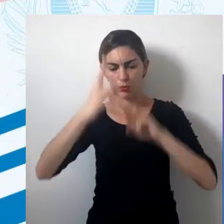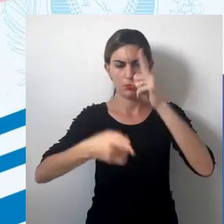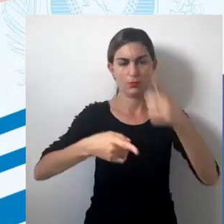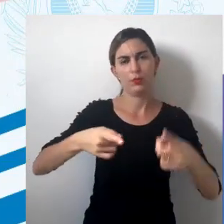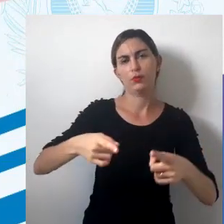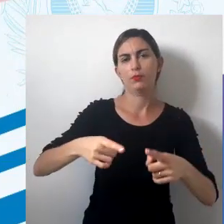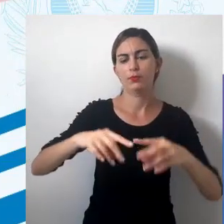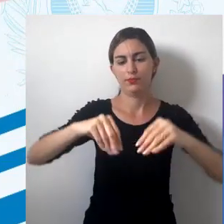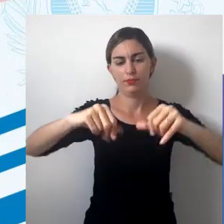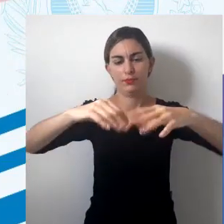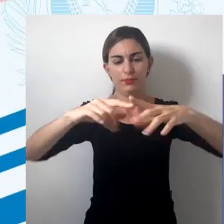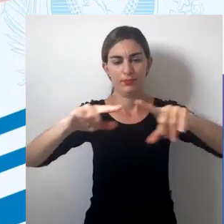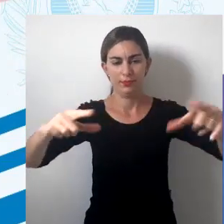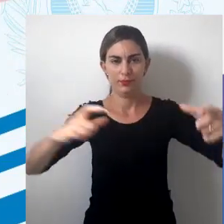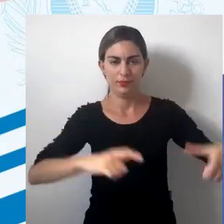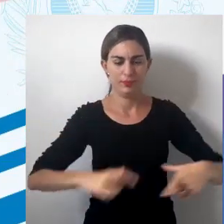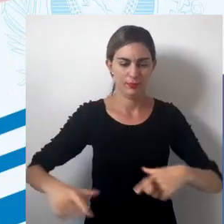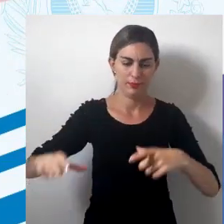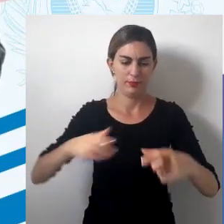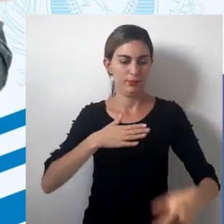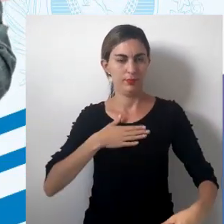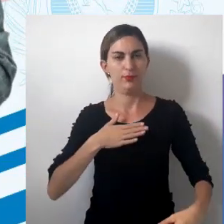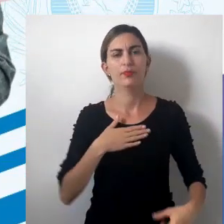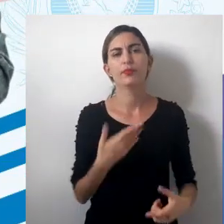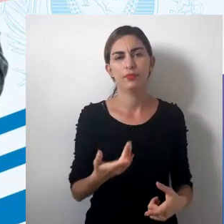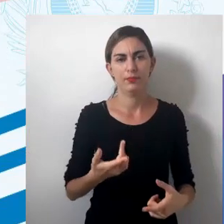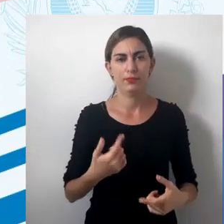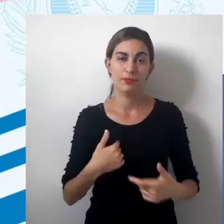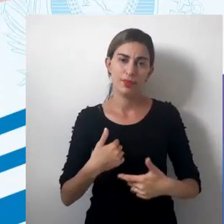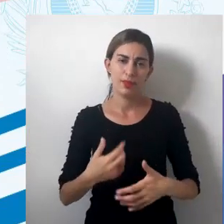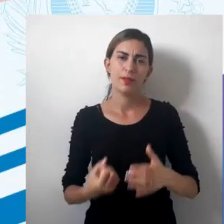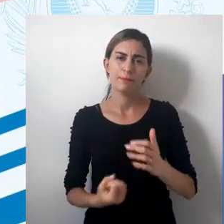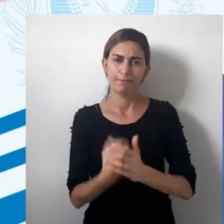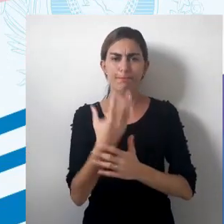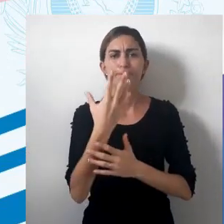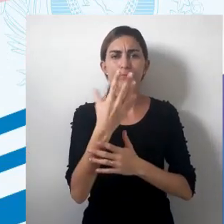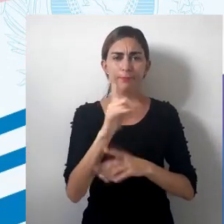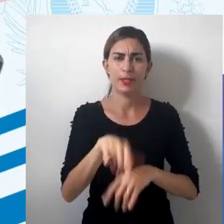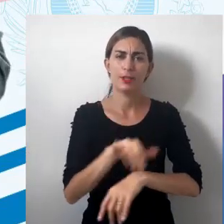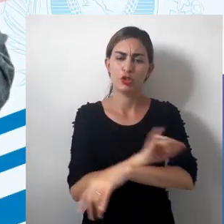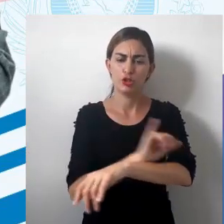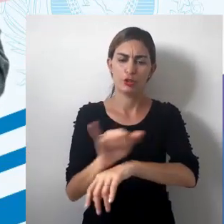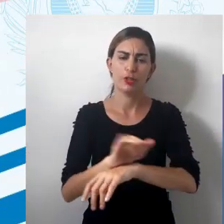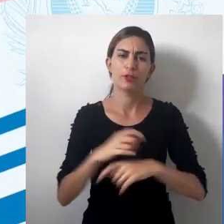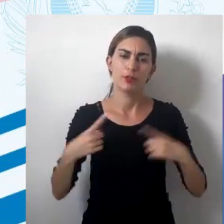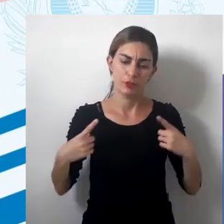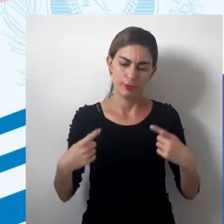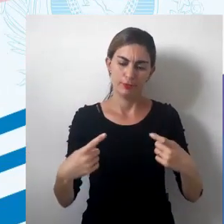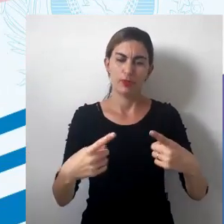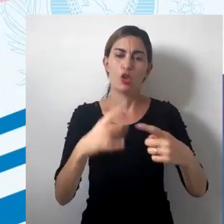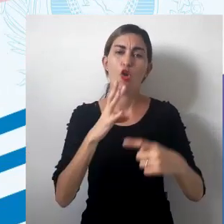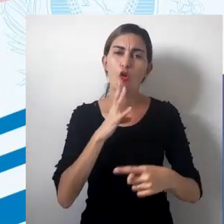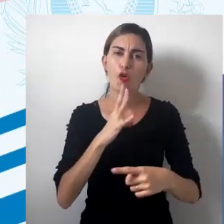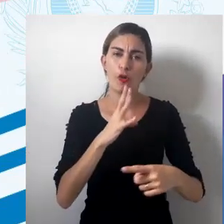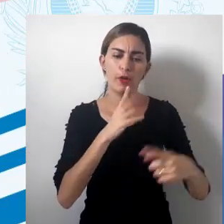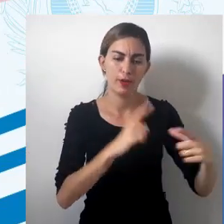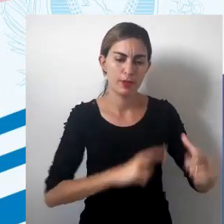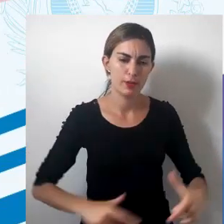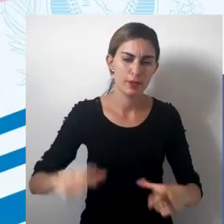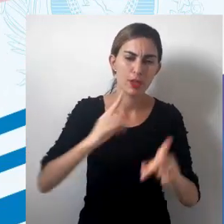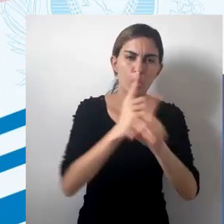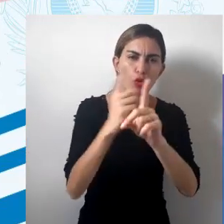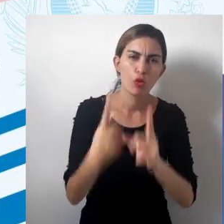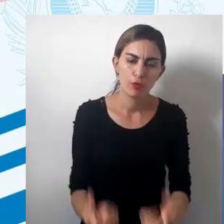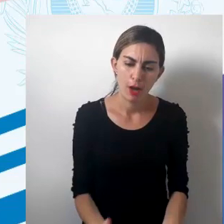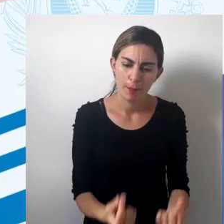E a cartografia surge com essa intenção, uma intenção de estratégia de guerra, de conhecer e pontuar riquezas